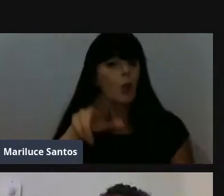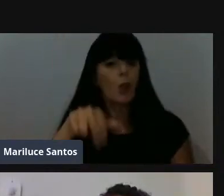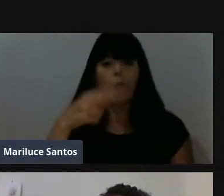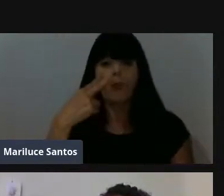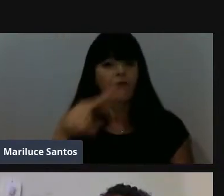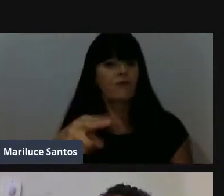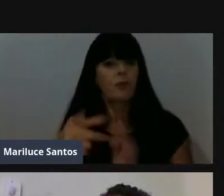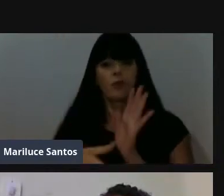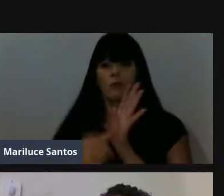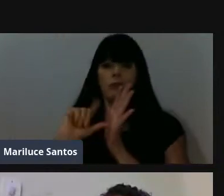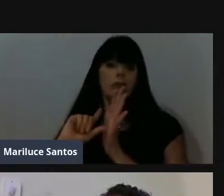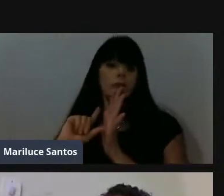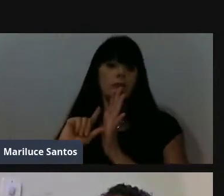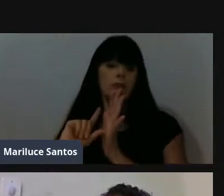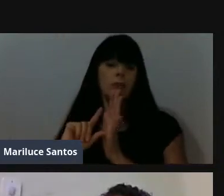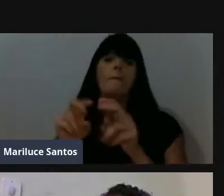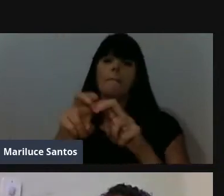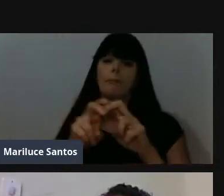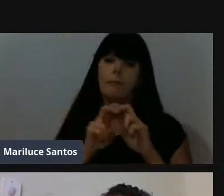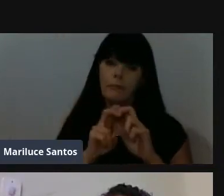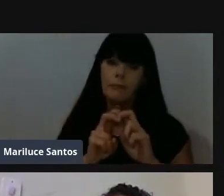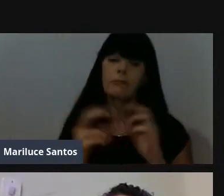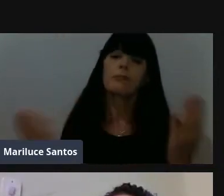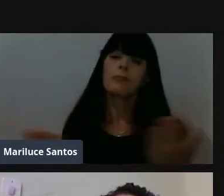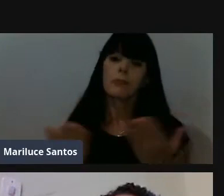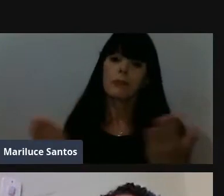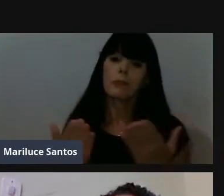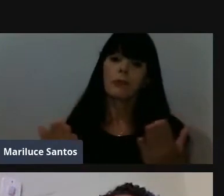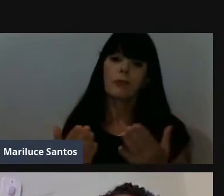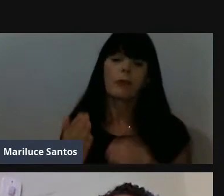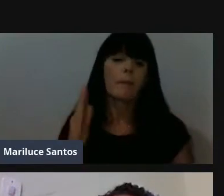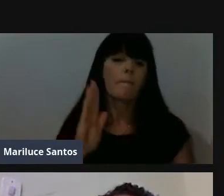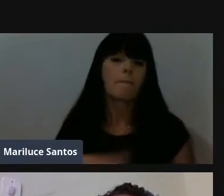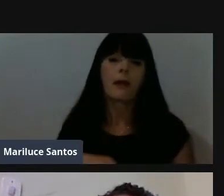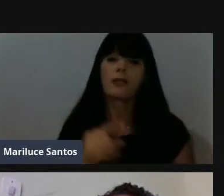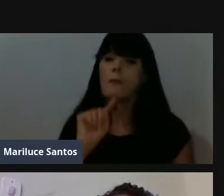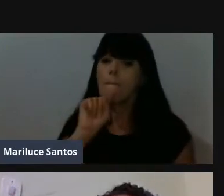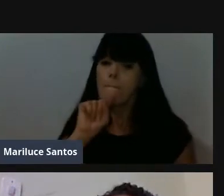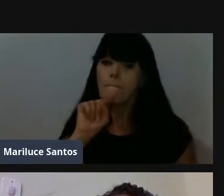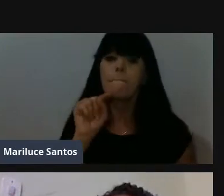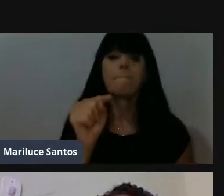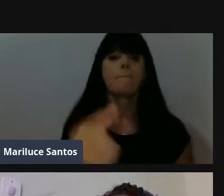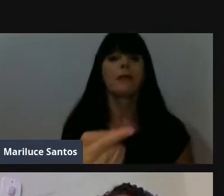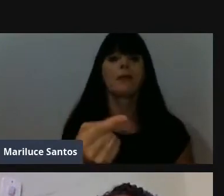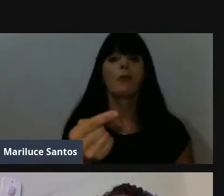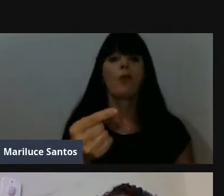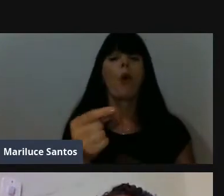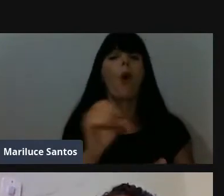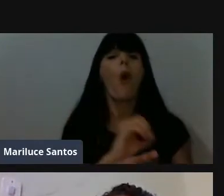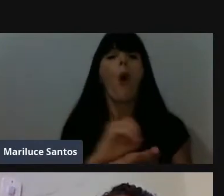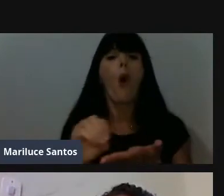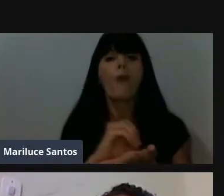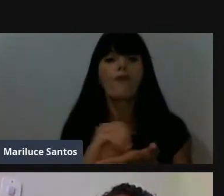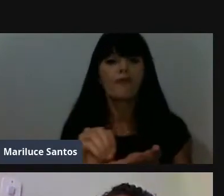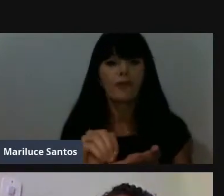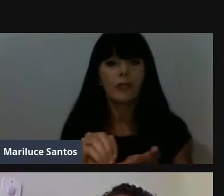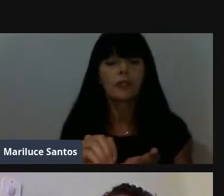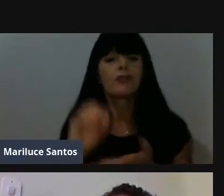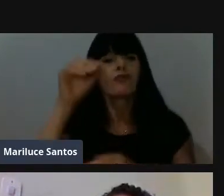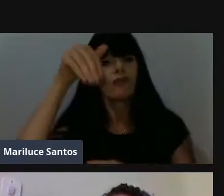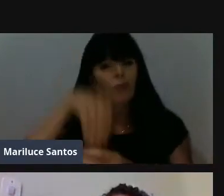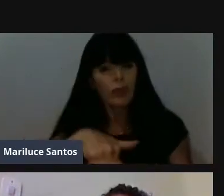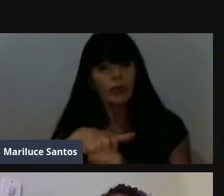resultado veio nas urnas, eu tive aí mais de mil ofícios apresentados na Câmara, discutidos, votados,